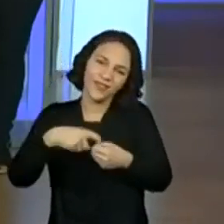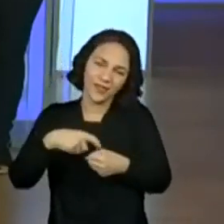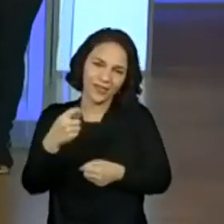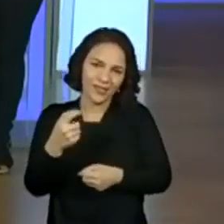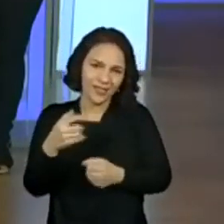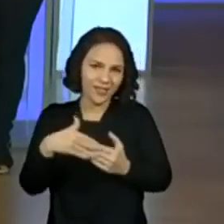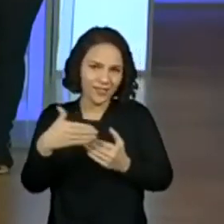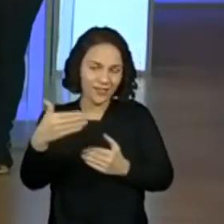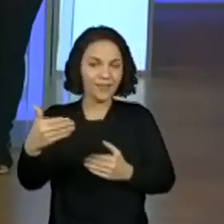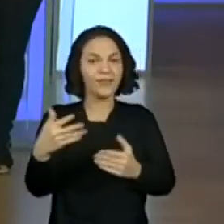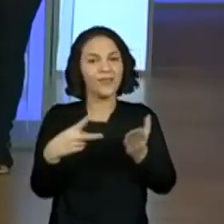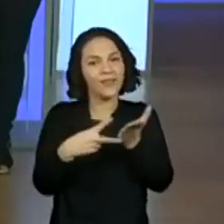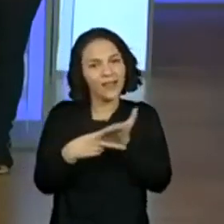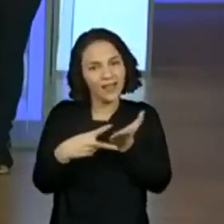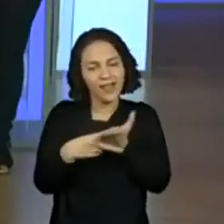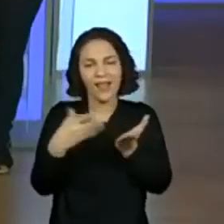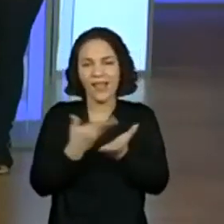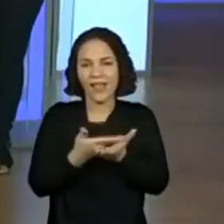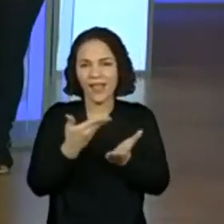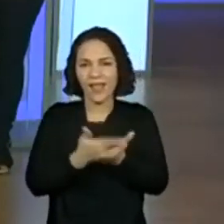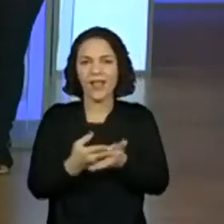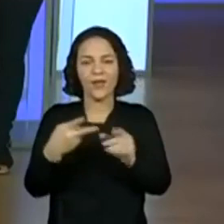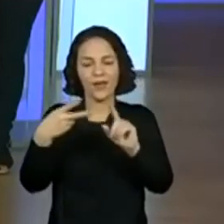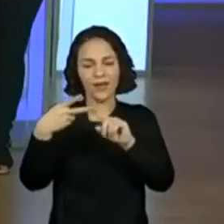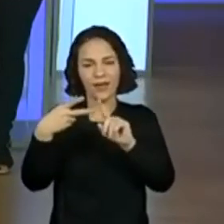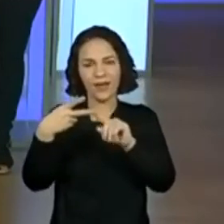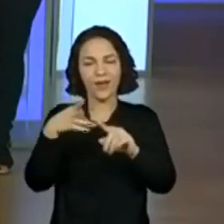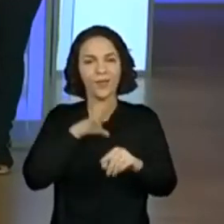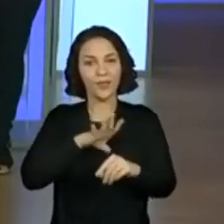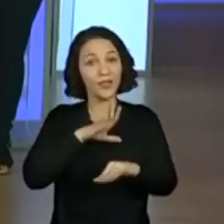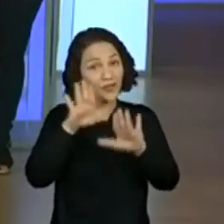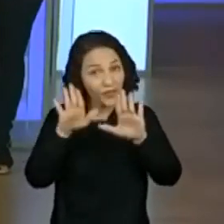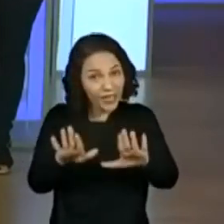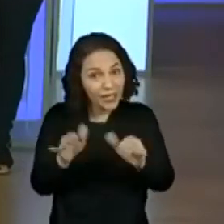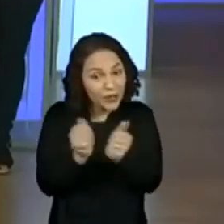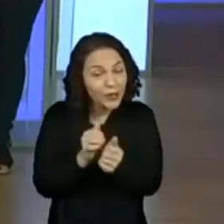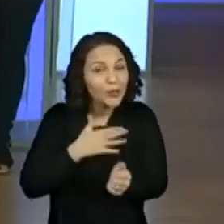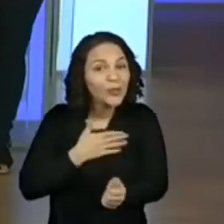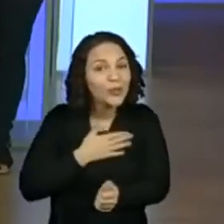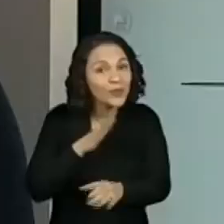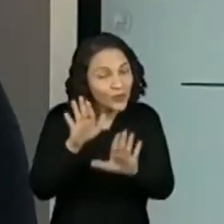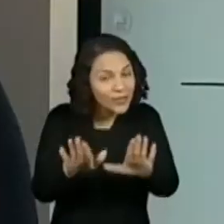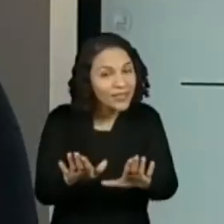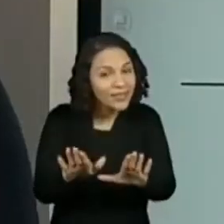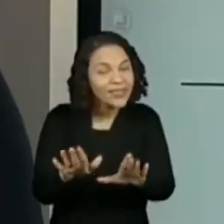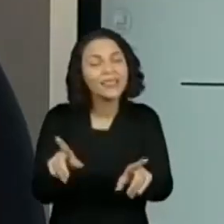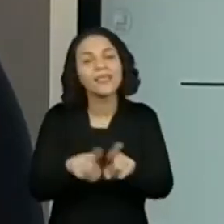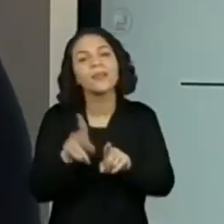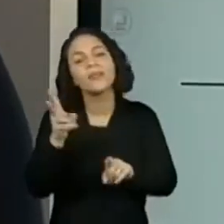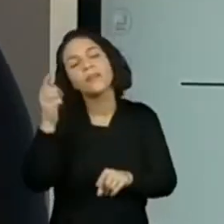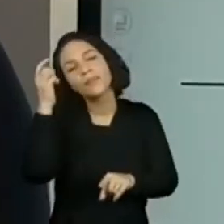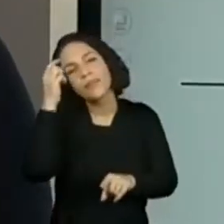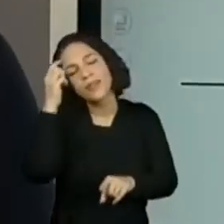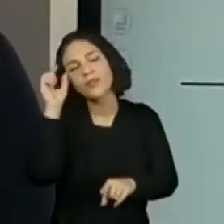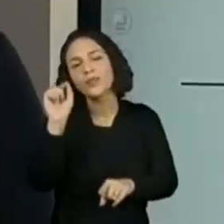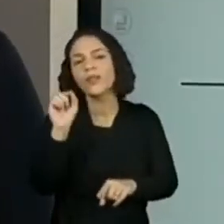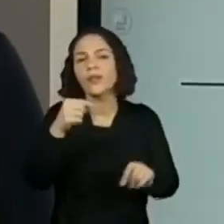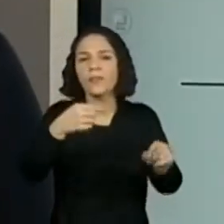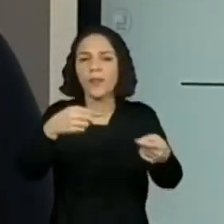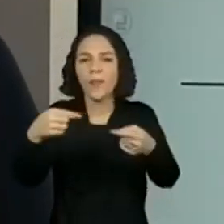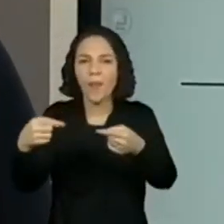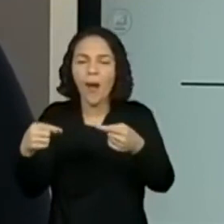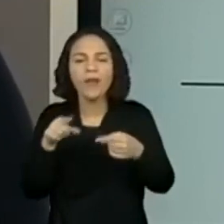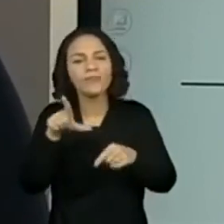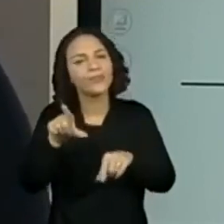pouco, nosso segundo momento com a nossa aula de língua portuguesa. Fique aí juntinho com a gente. E sempre pensando. A gente está discutindo as